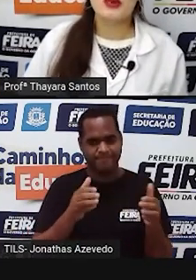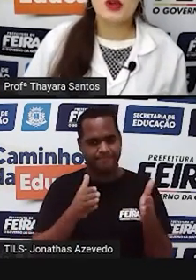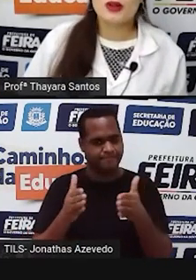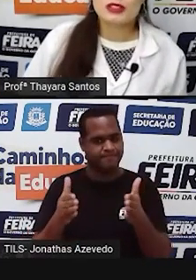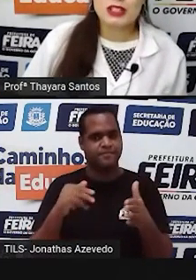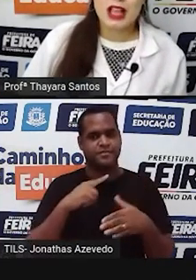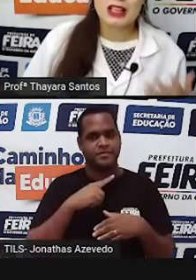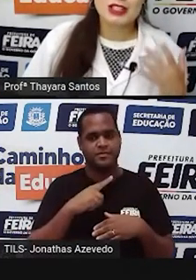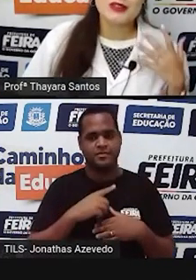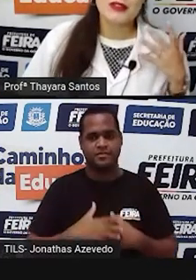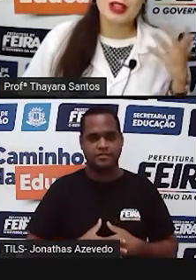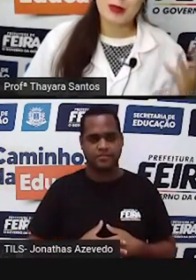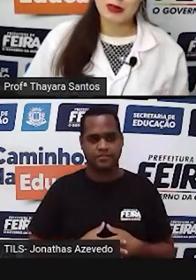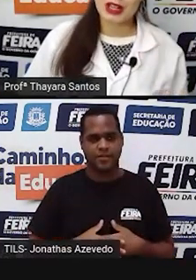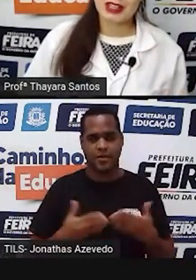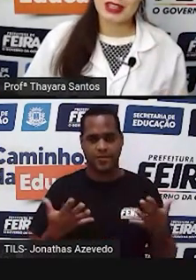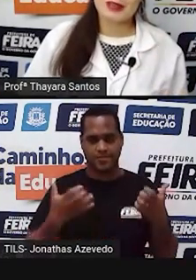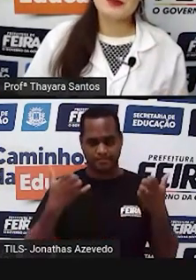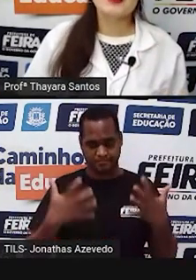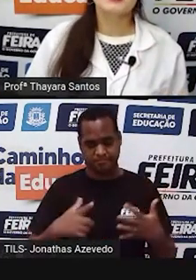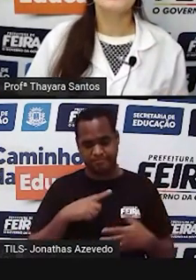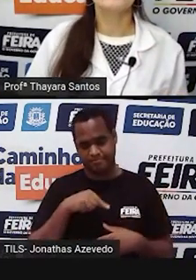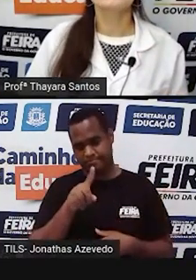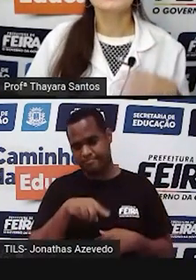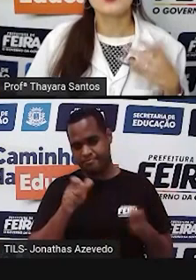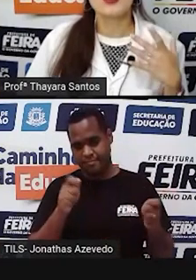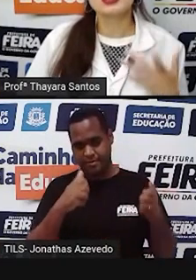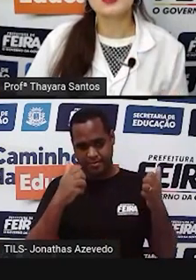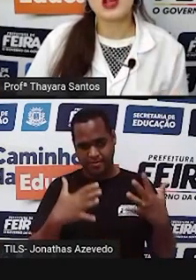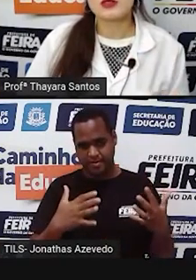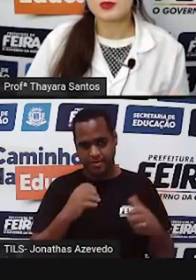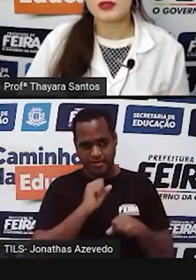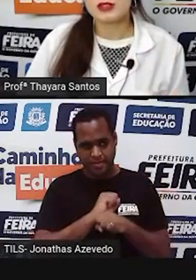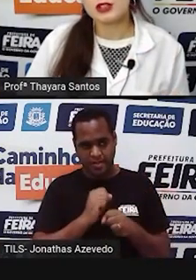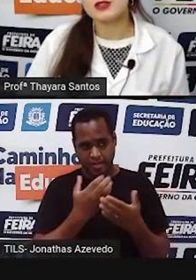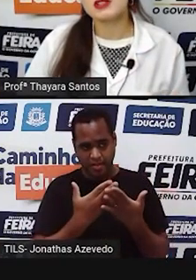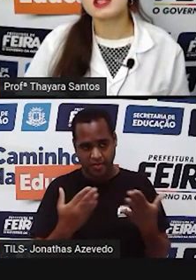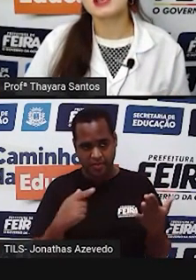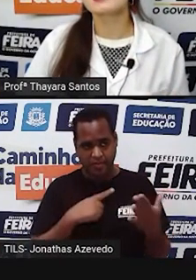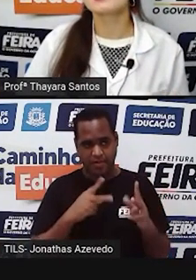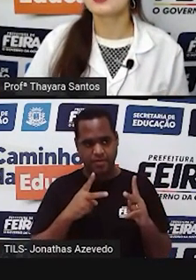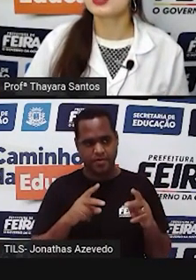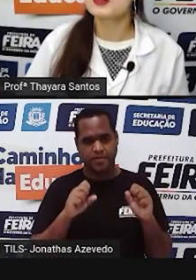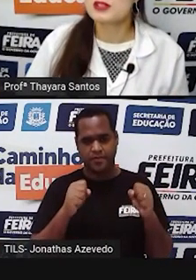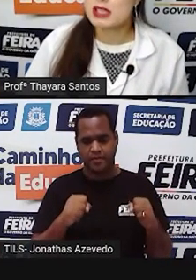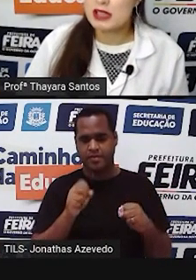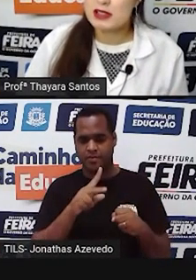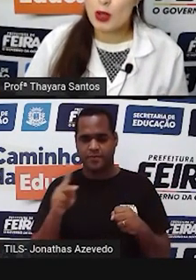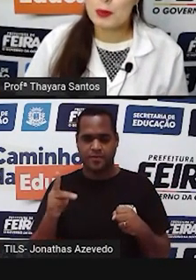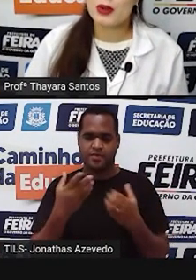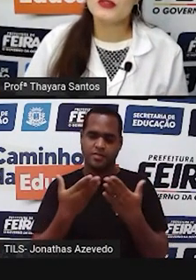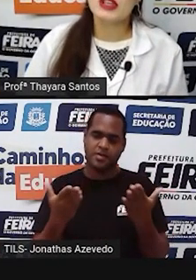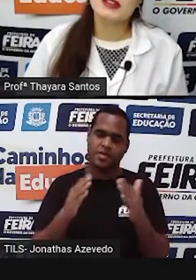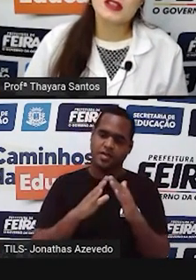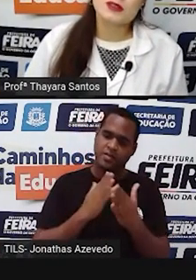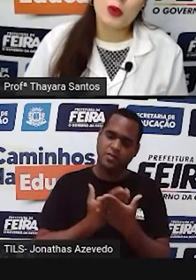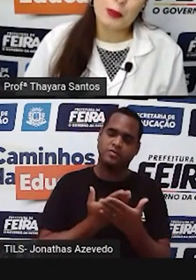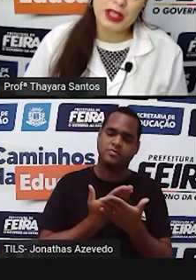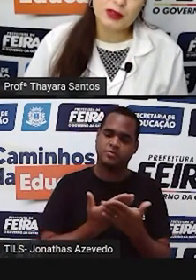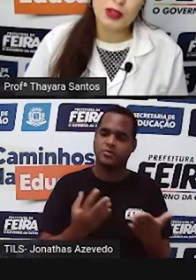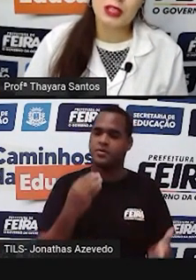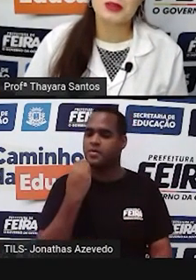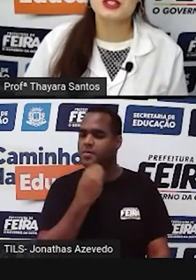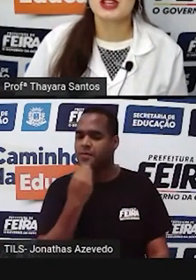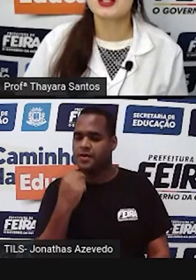Por hoje a gente vai ficar por aqui. E vocês vão continuar com os professores de vocês, na escola de vocês. Então aproveitem esse